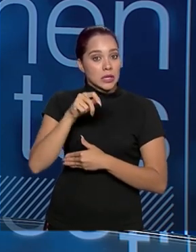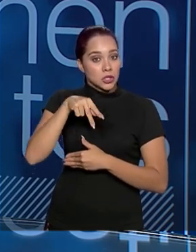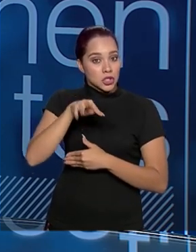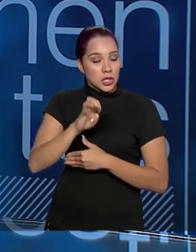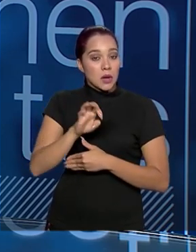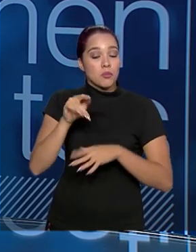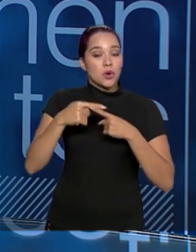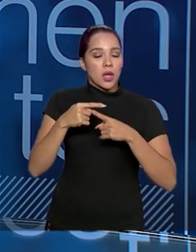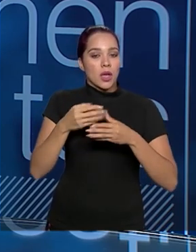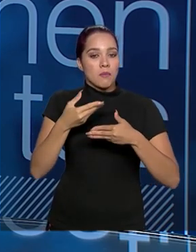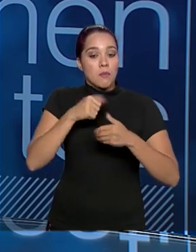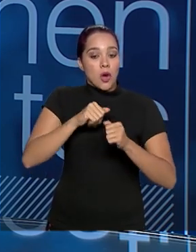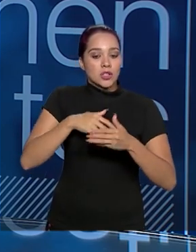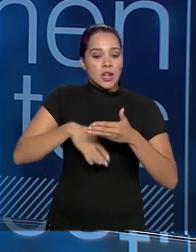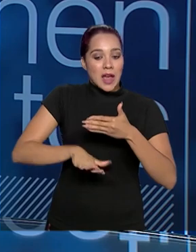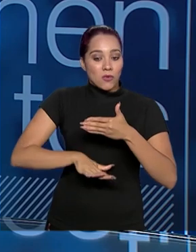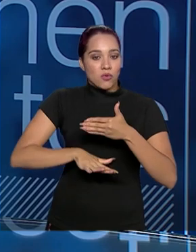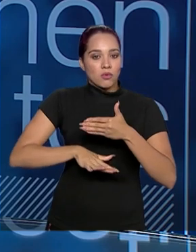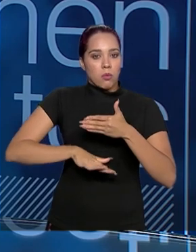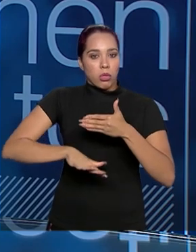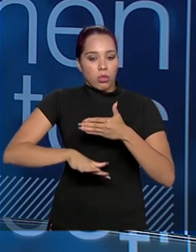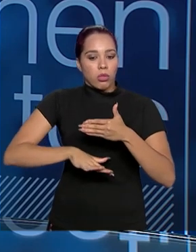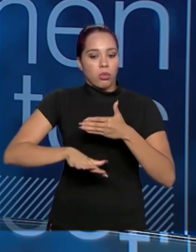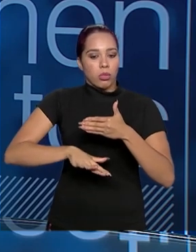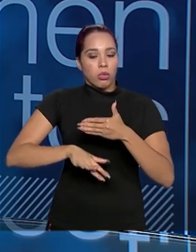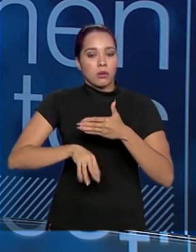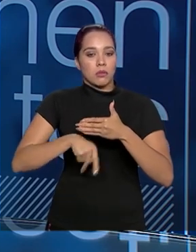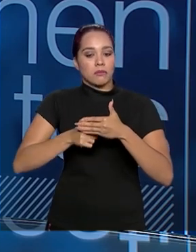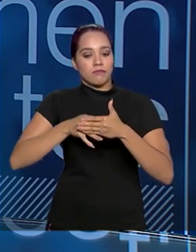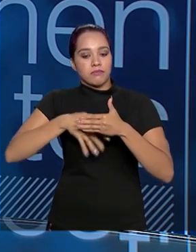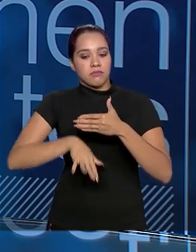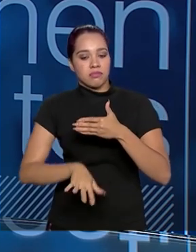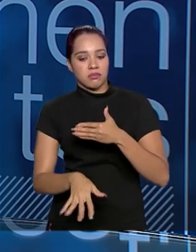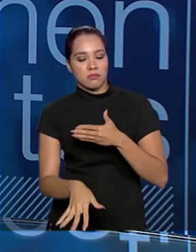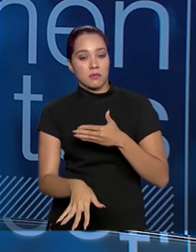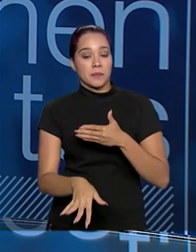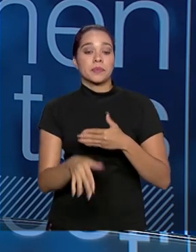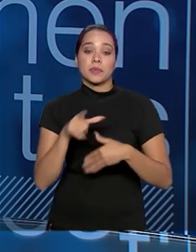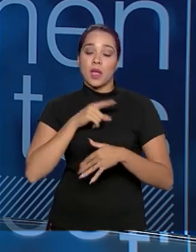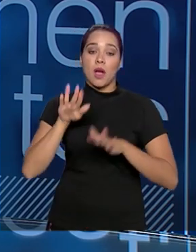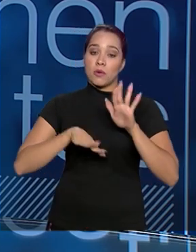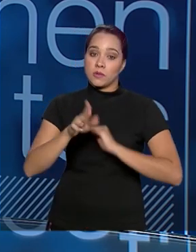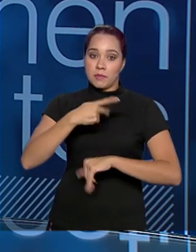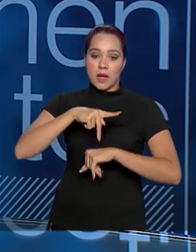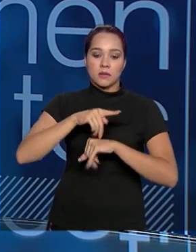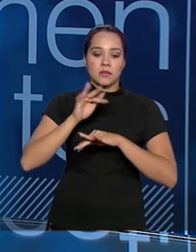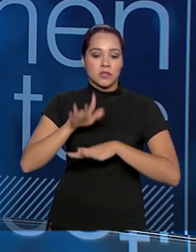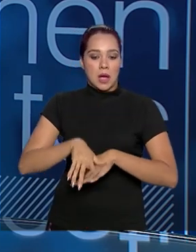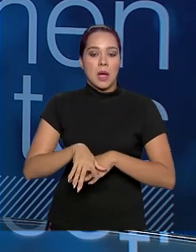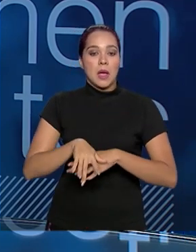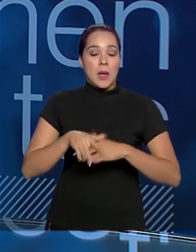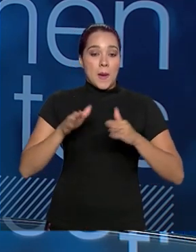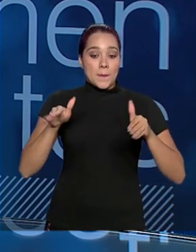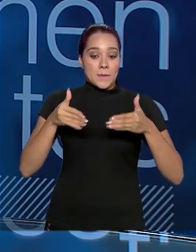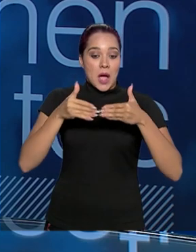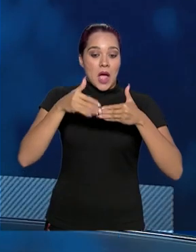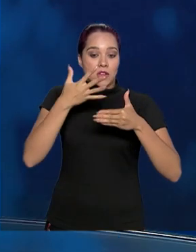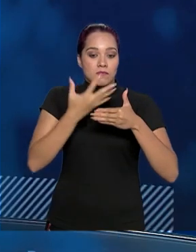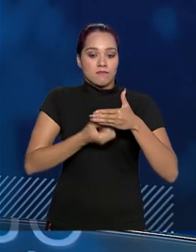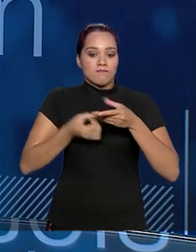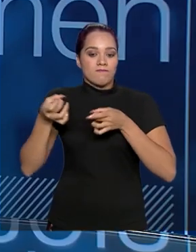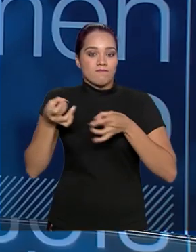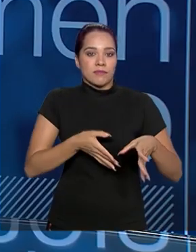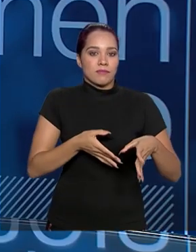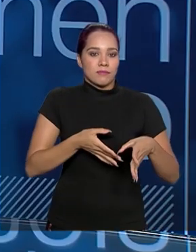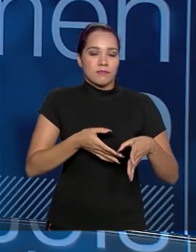mexendo e acontecer alguma coisa na geotecnia da barragem. Então, existem alguns países que já baniram a barragem amontante, como é caso do Chile.